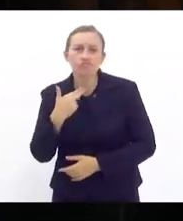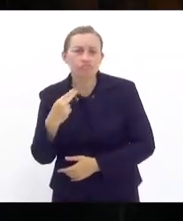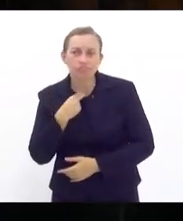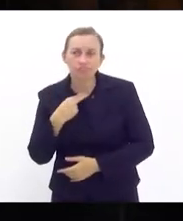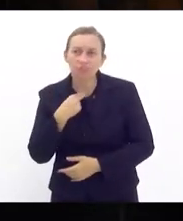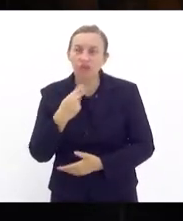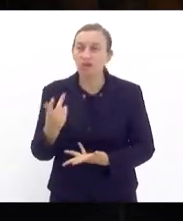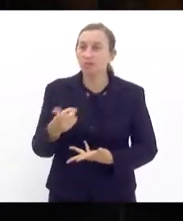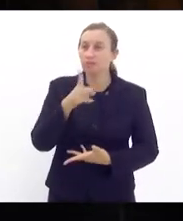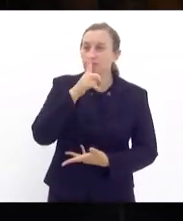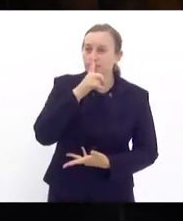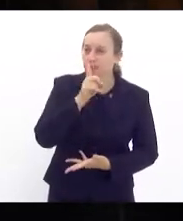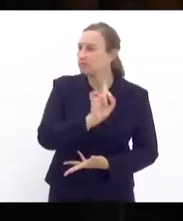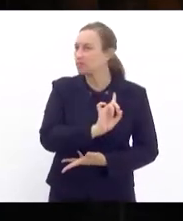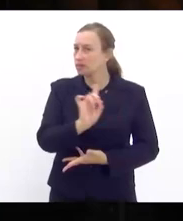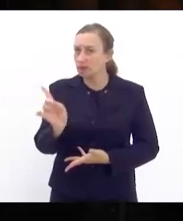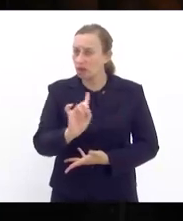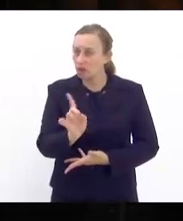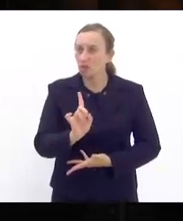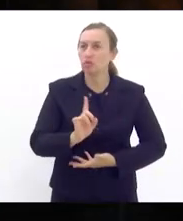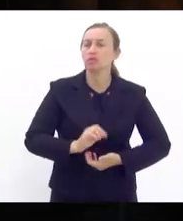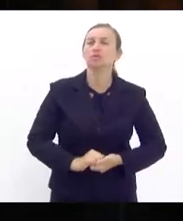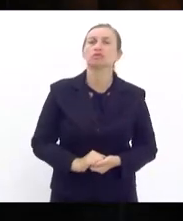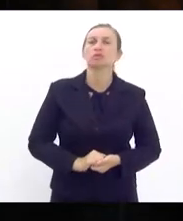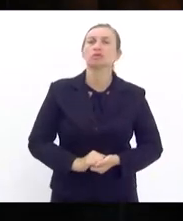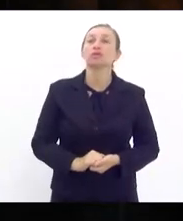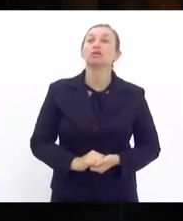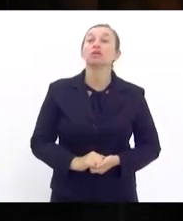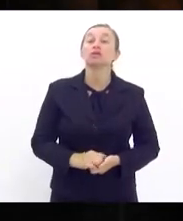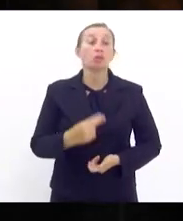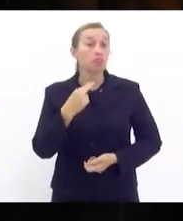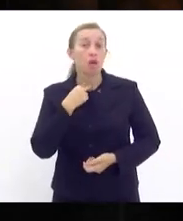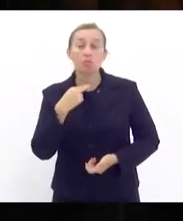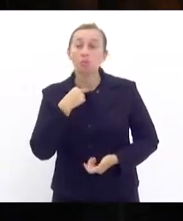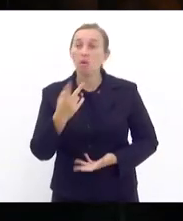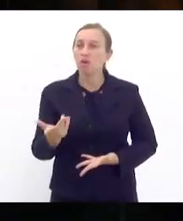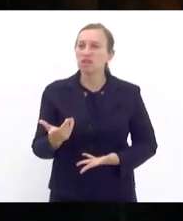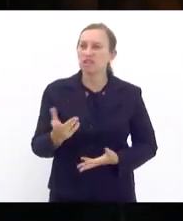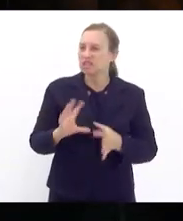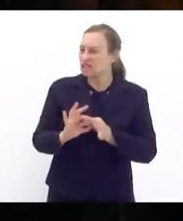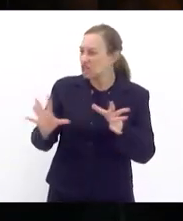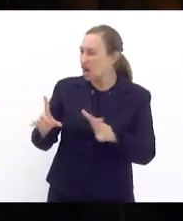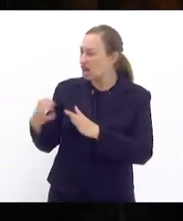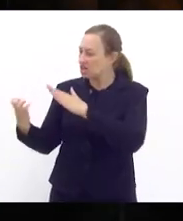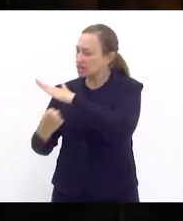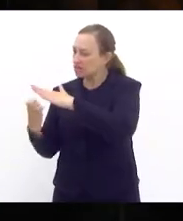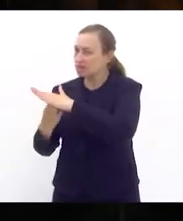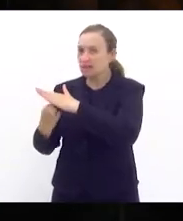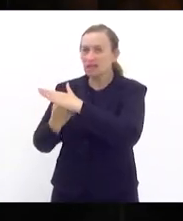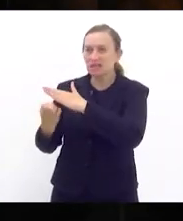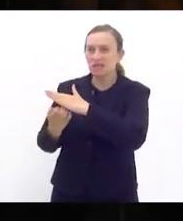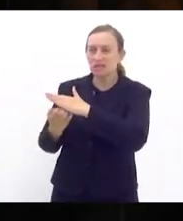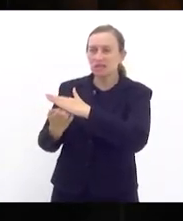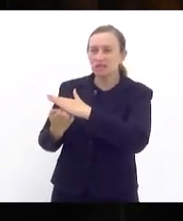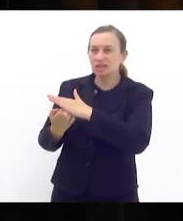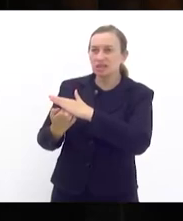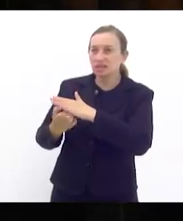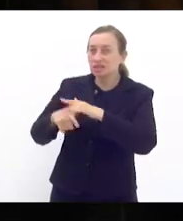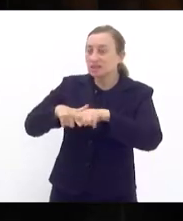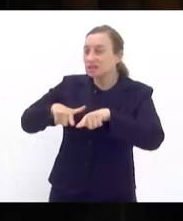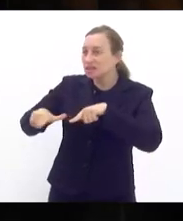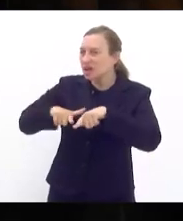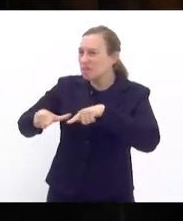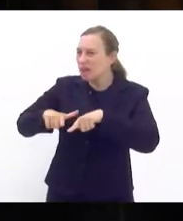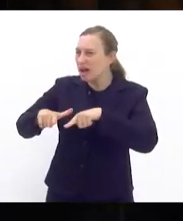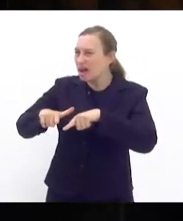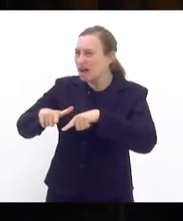ficar à mercê dessas empresas a gente não pode que essas empresas operem ao arrepio das